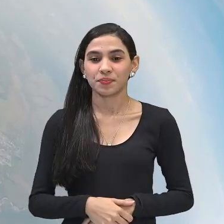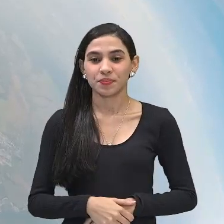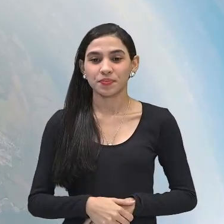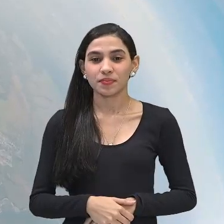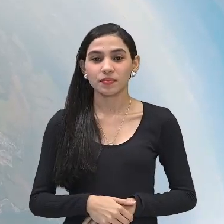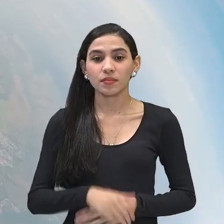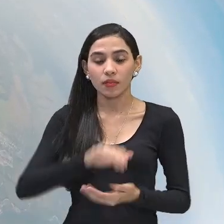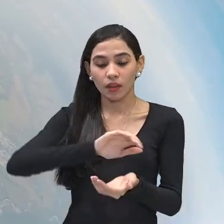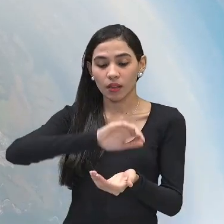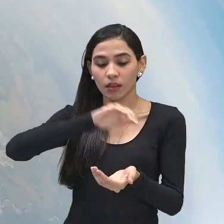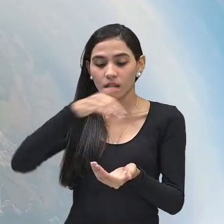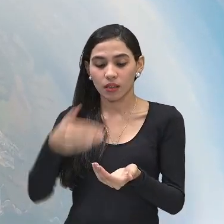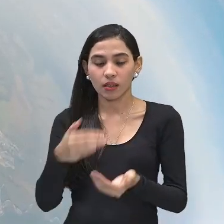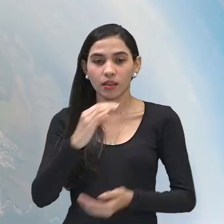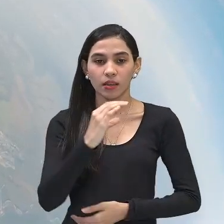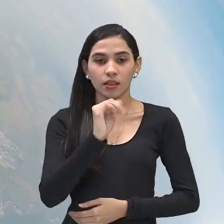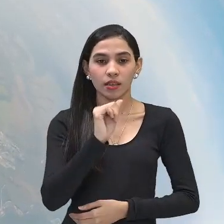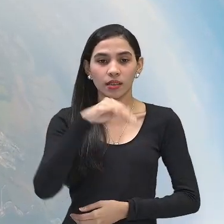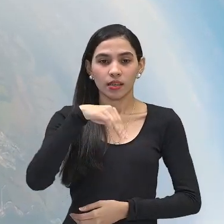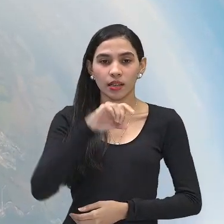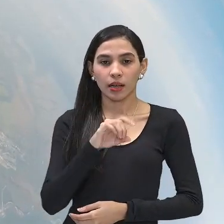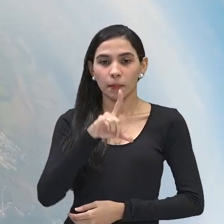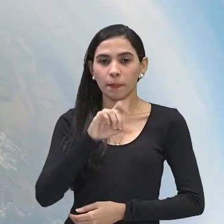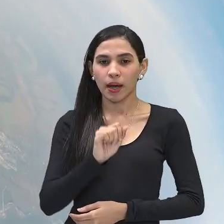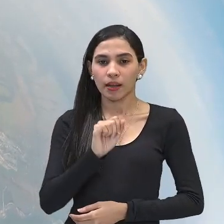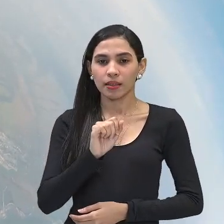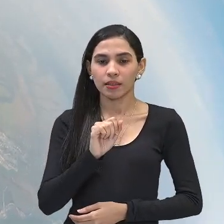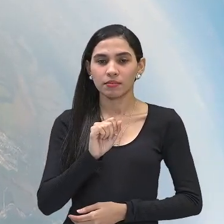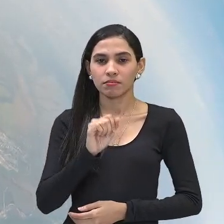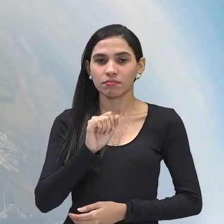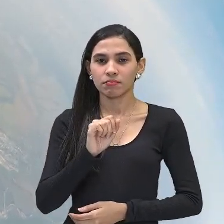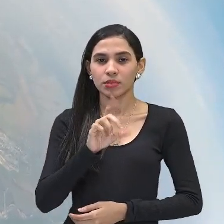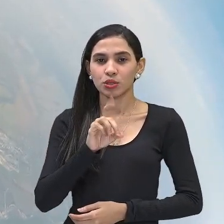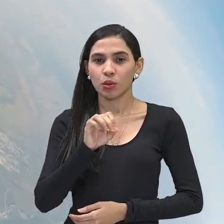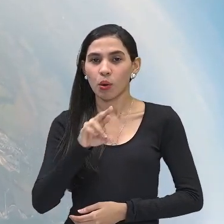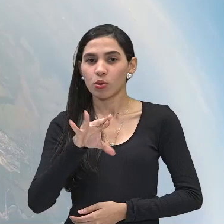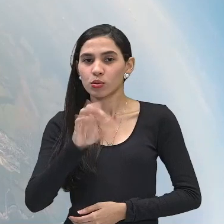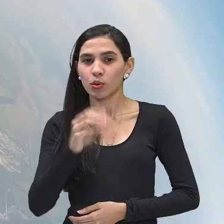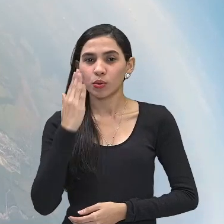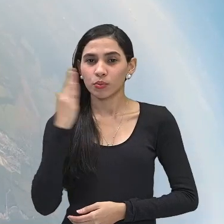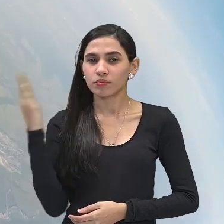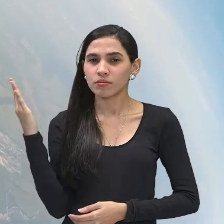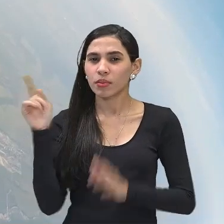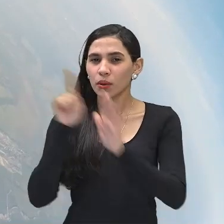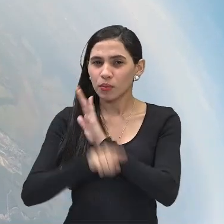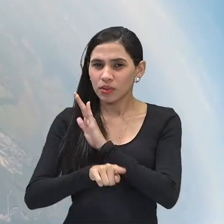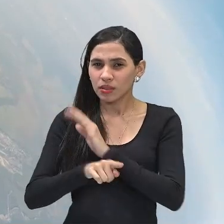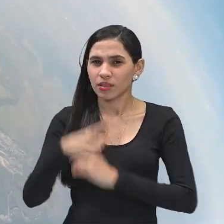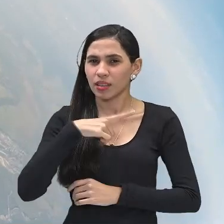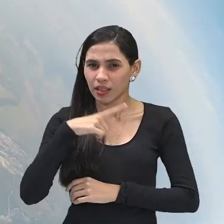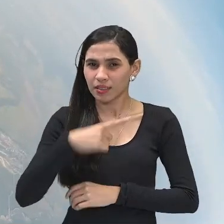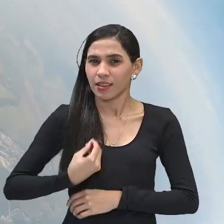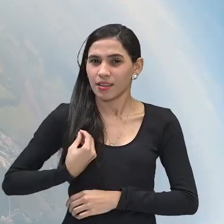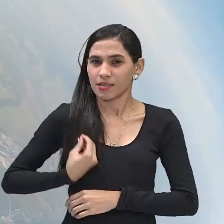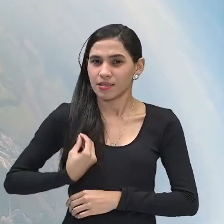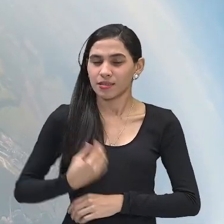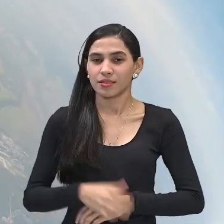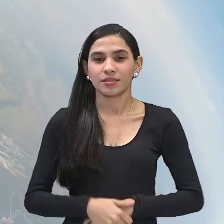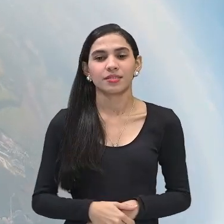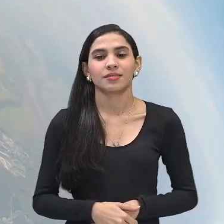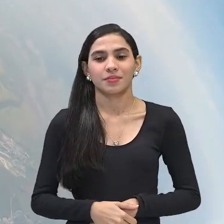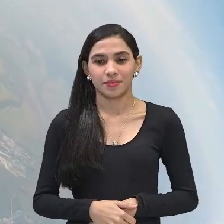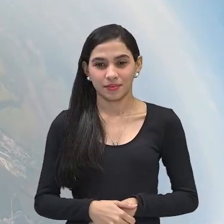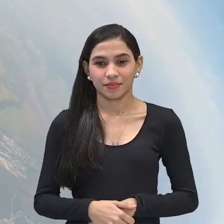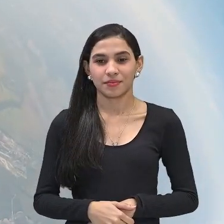a camada de ozônio existe? Hein? Então nós temos aí após rever todo